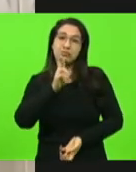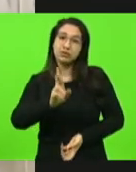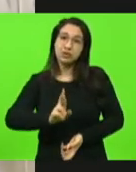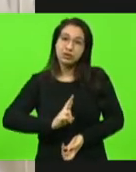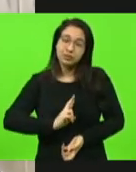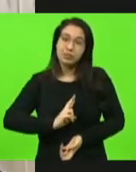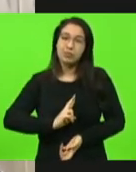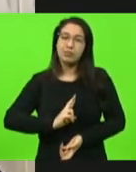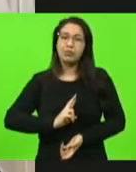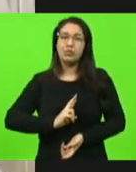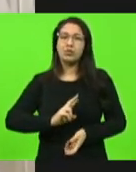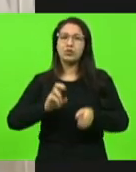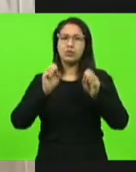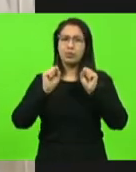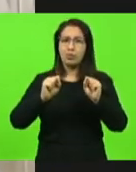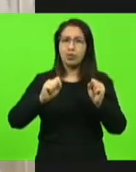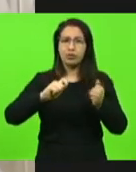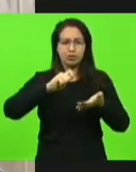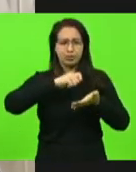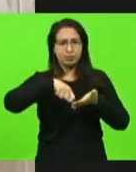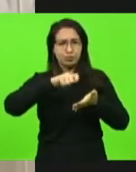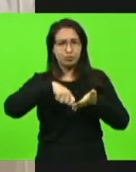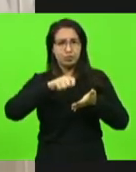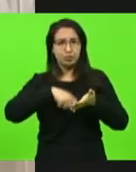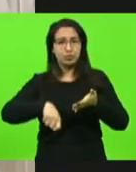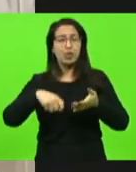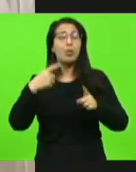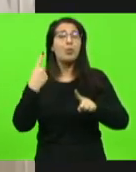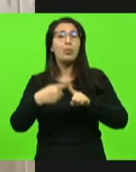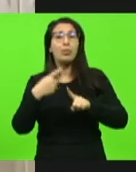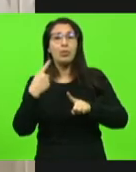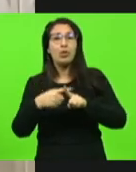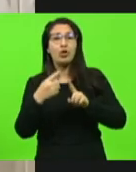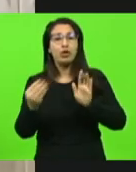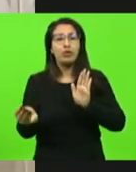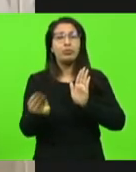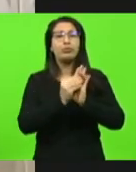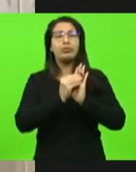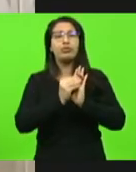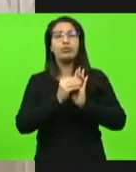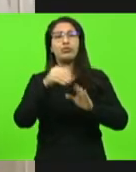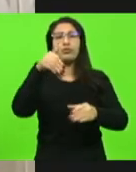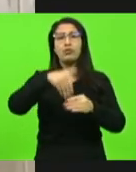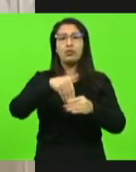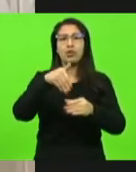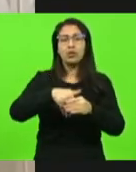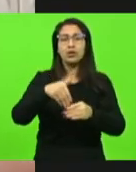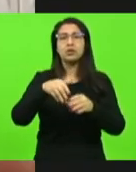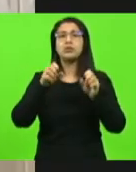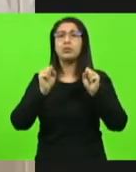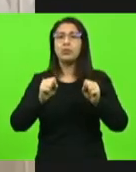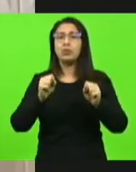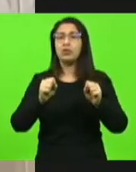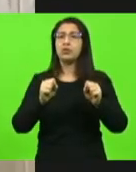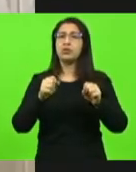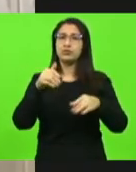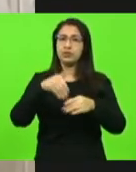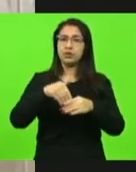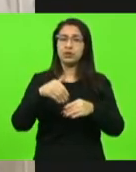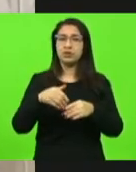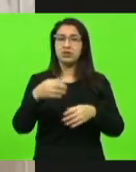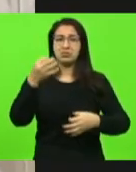que essa resposta viesse por escrito pra mim, justificando o porquê que não foi colocado ainda e que se coloque em votação porque não existe